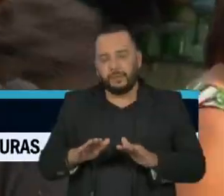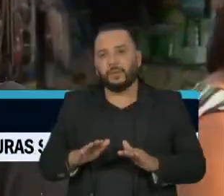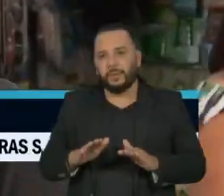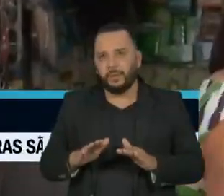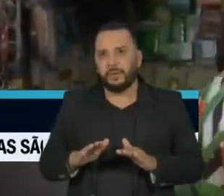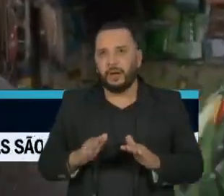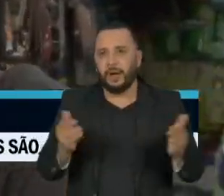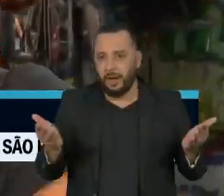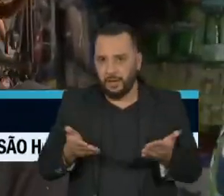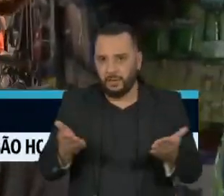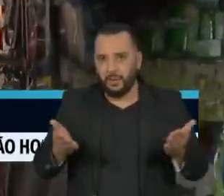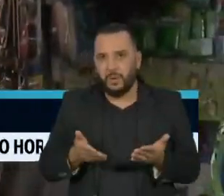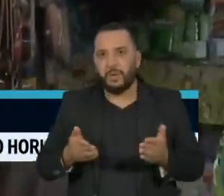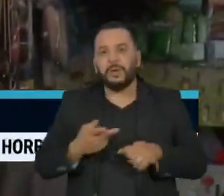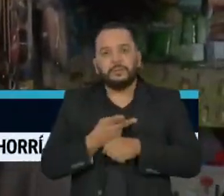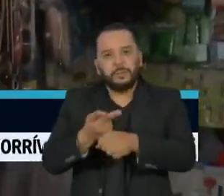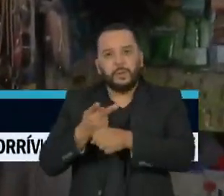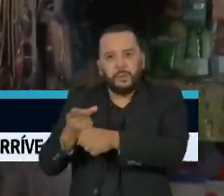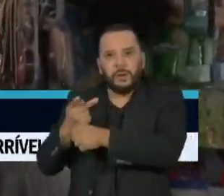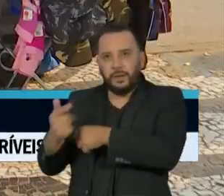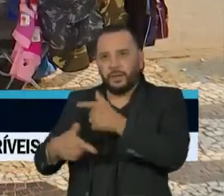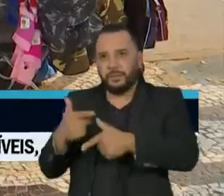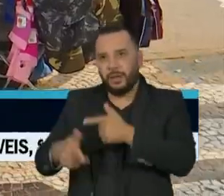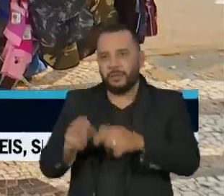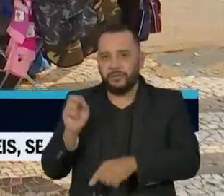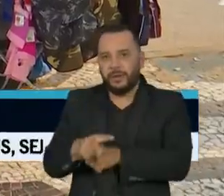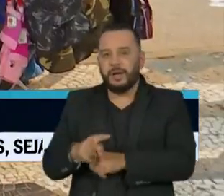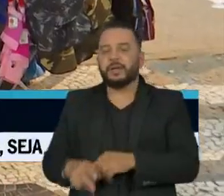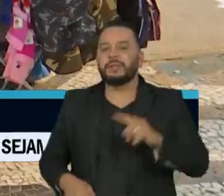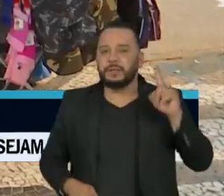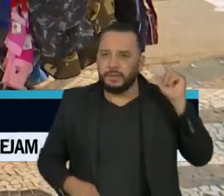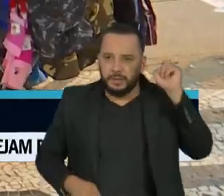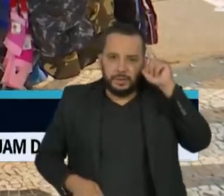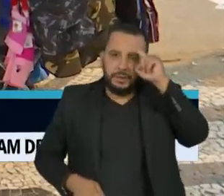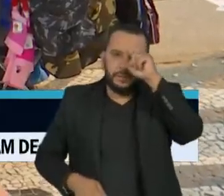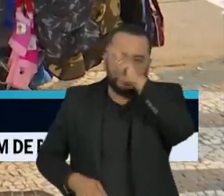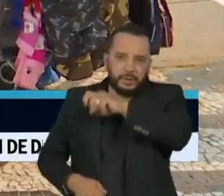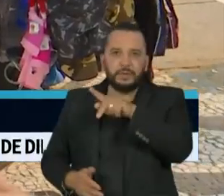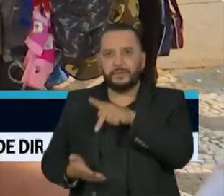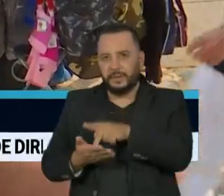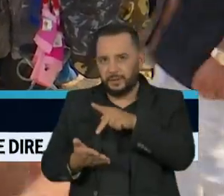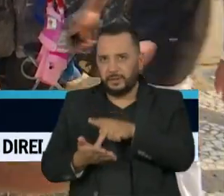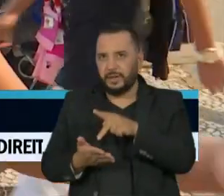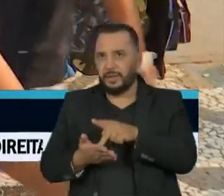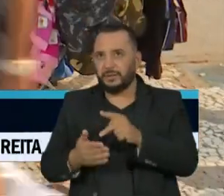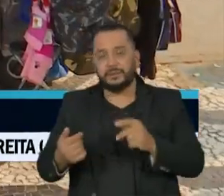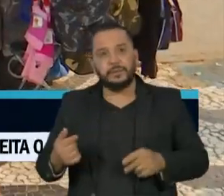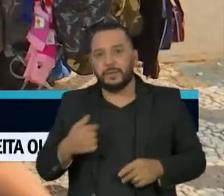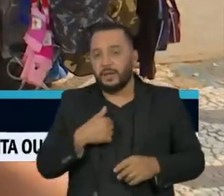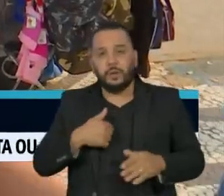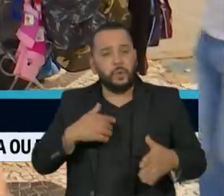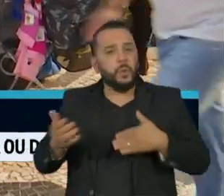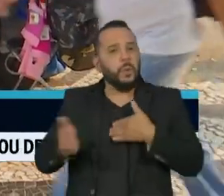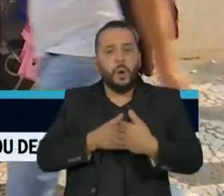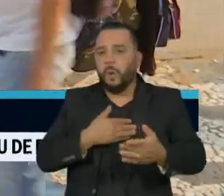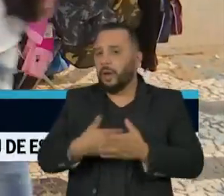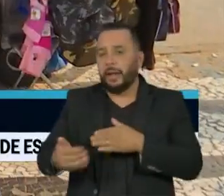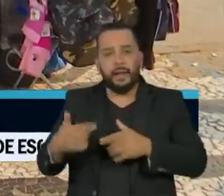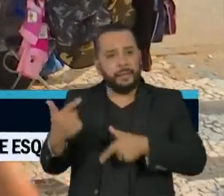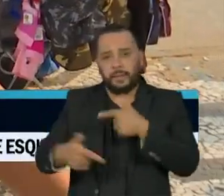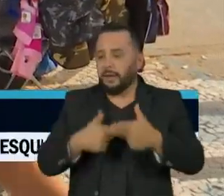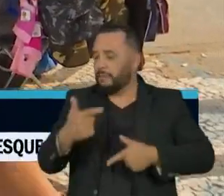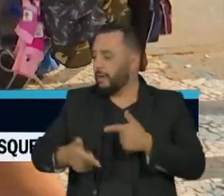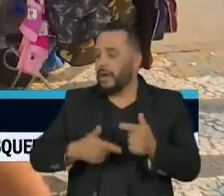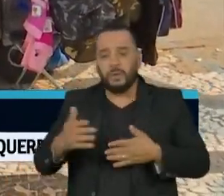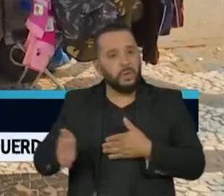Mas agora voltou a procurar uma nova vaga. Está muito difícil mesmo. E eu não tenho preferência de cargo.